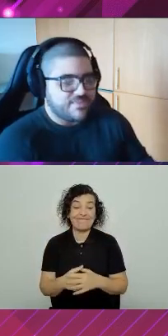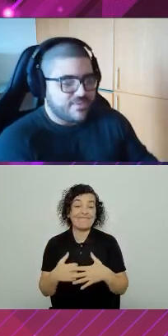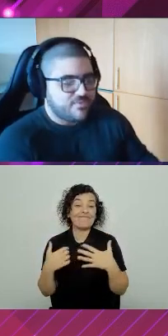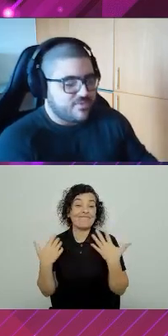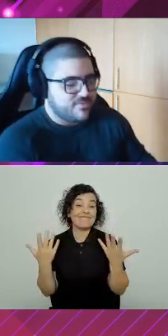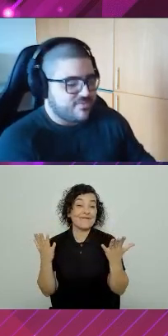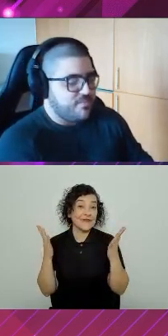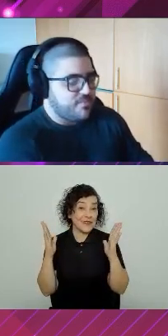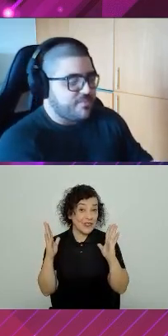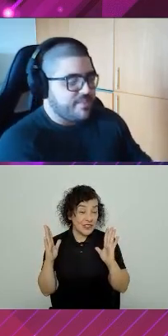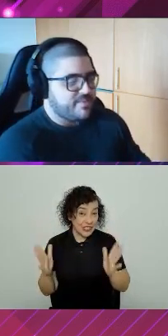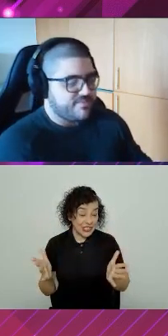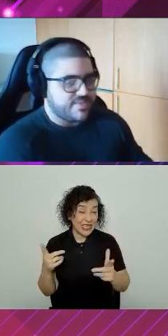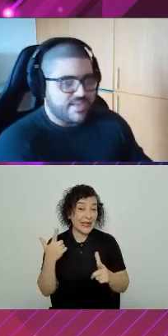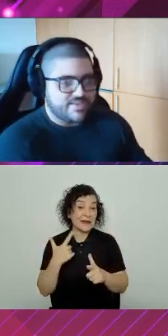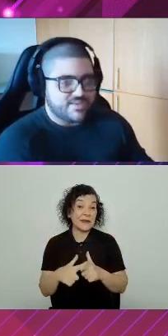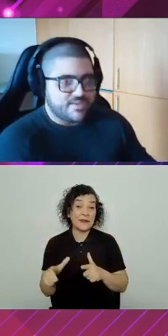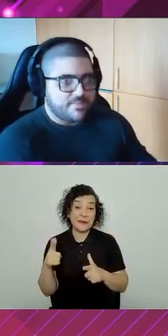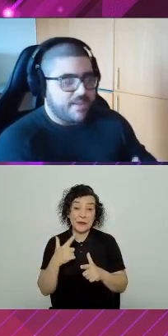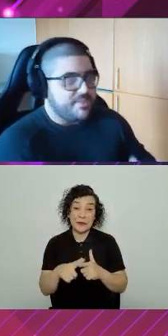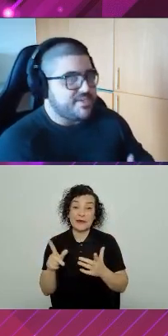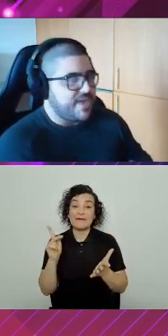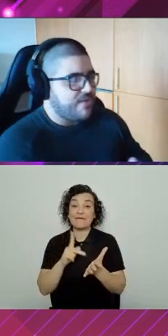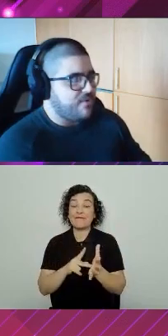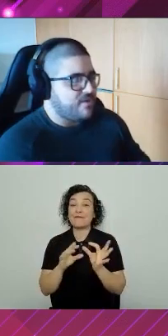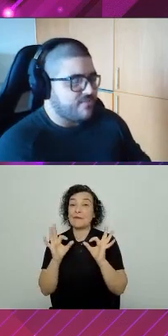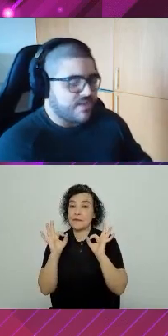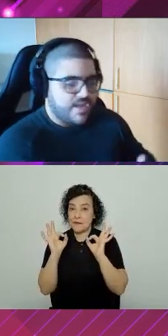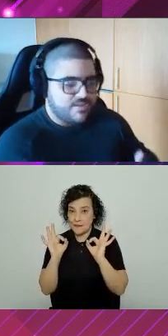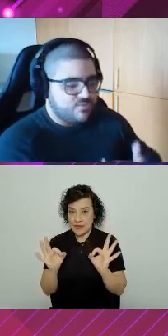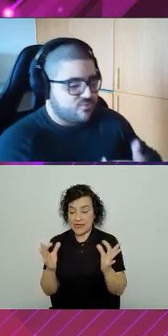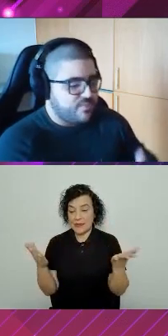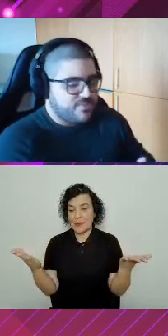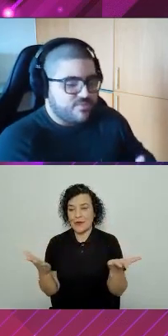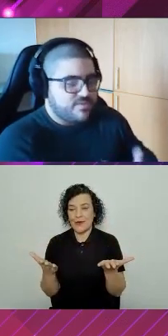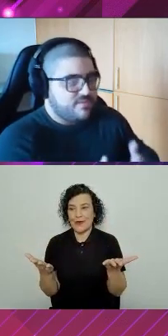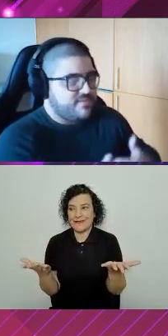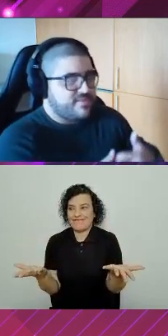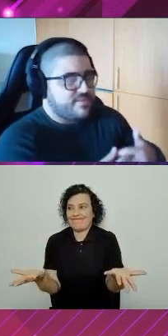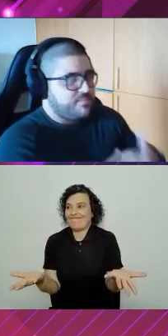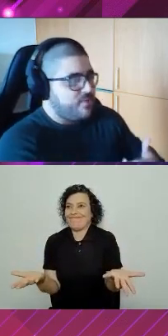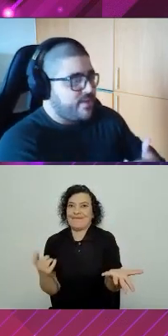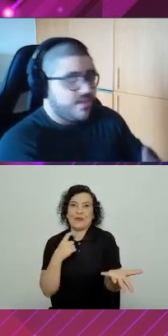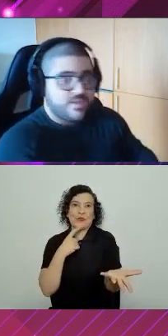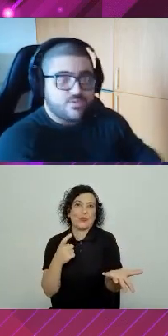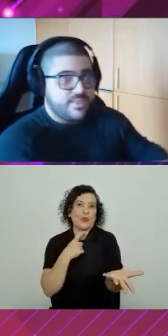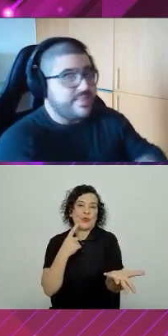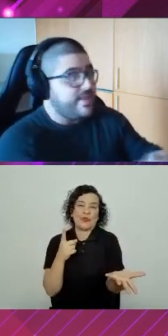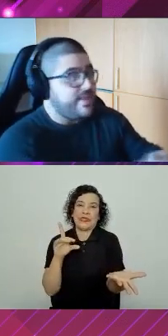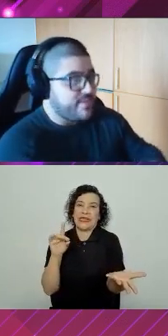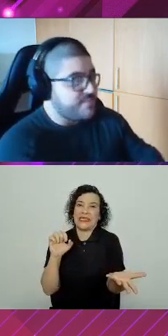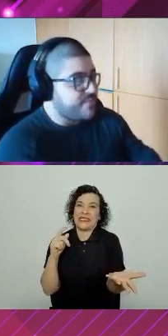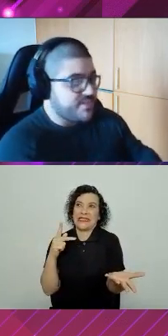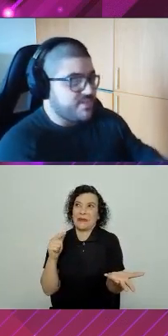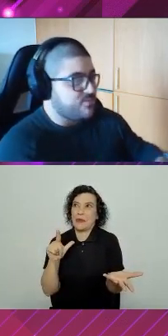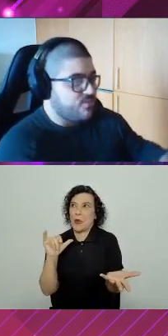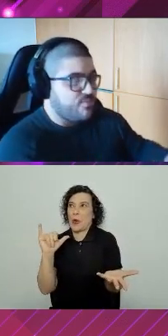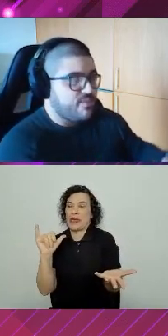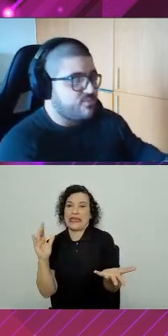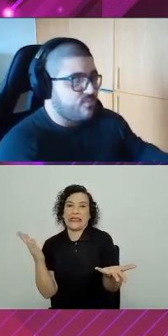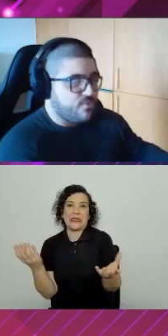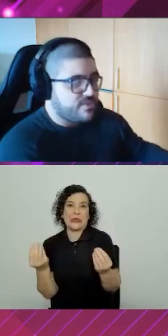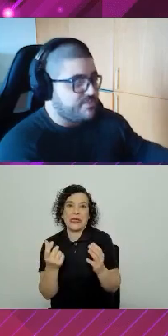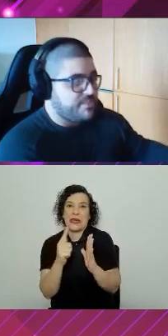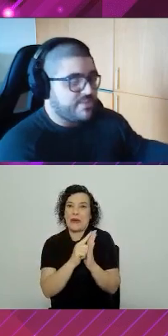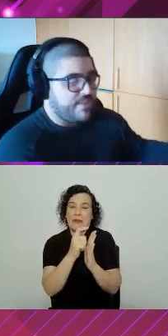já está doendo? quanto disso é um problema de verdade para mim já agora? Cara, não estou mais conseguindo fazer deploy. Estou literalmente preenchendo um